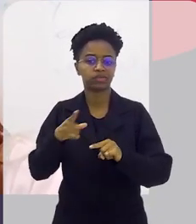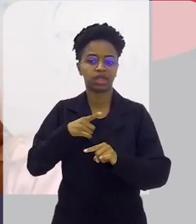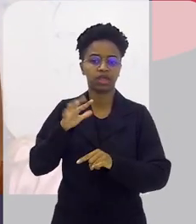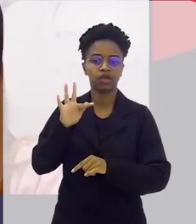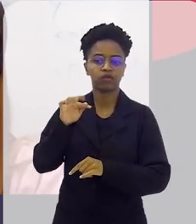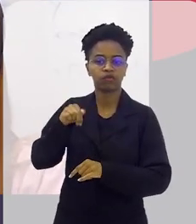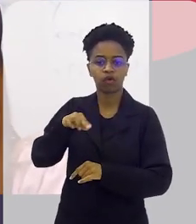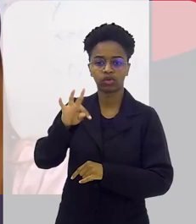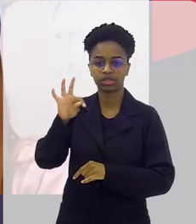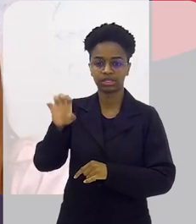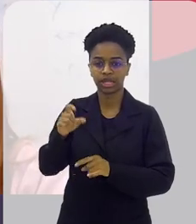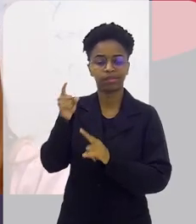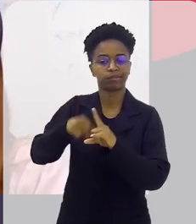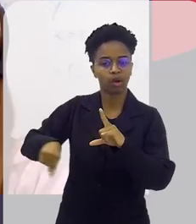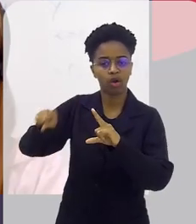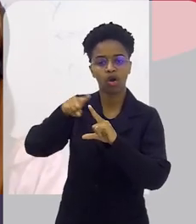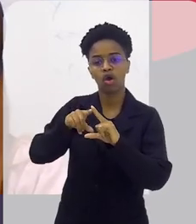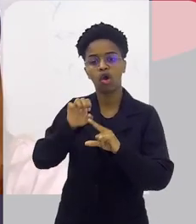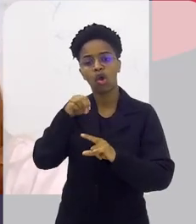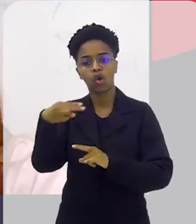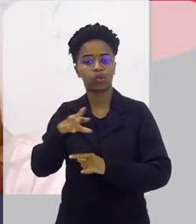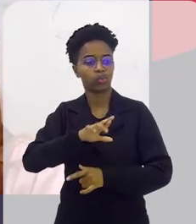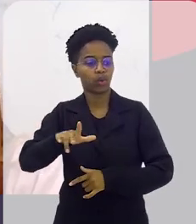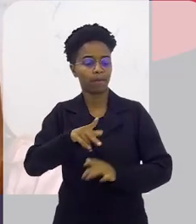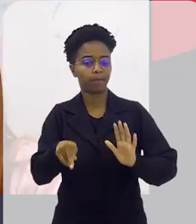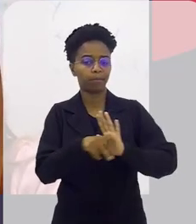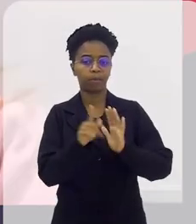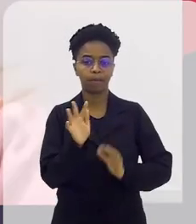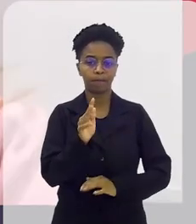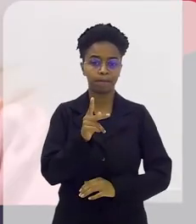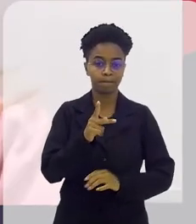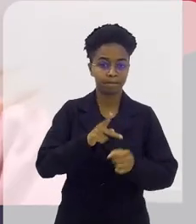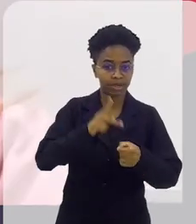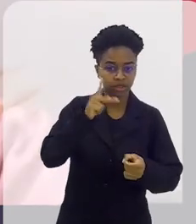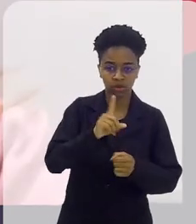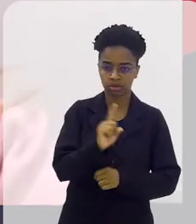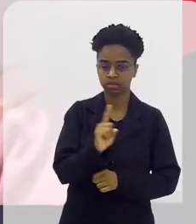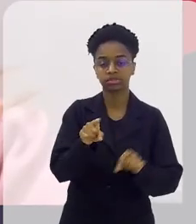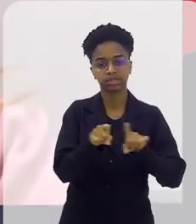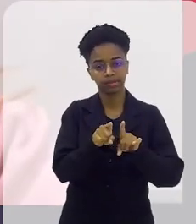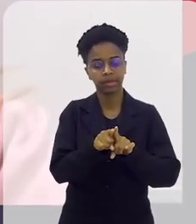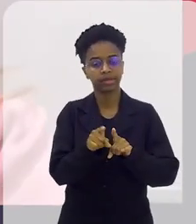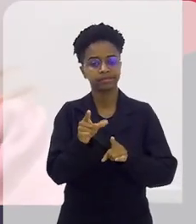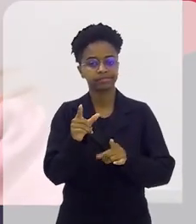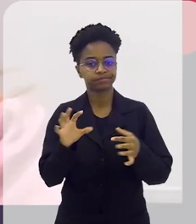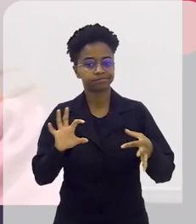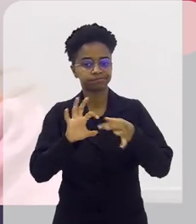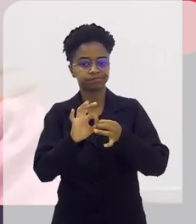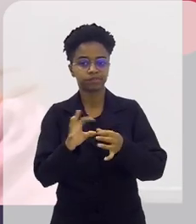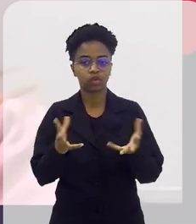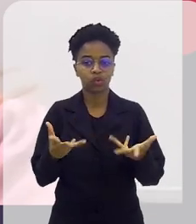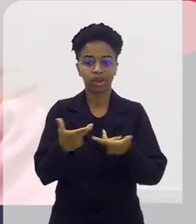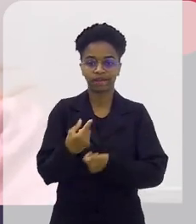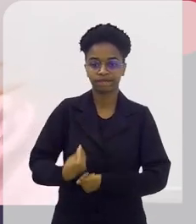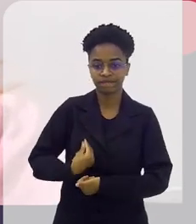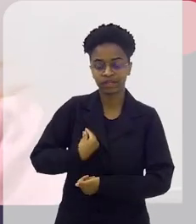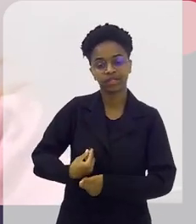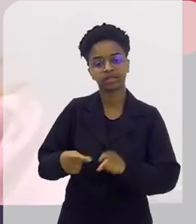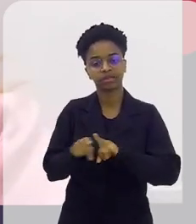renováveis ou produtos que não são derivados do petróleo. também envolve qualidade de vida, envolve